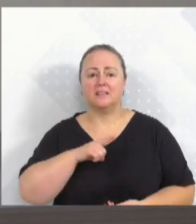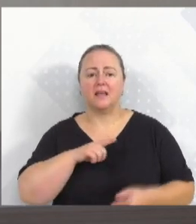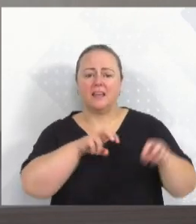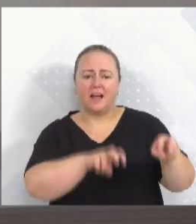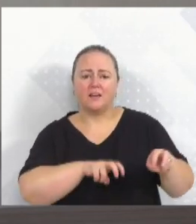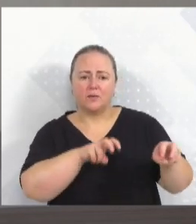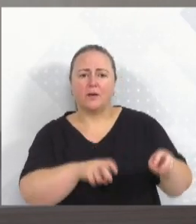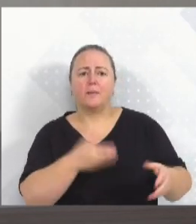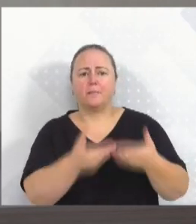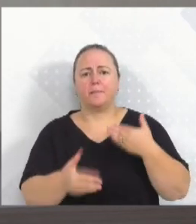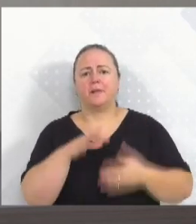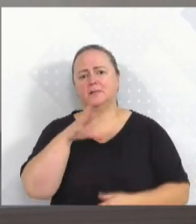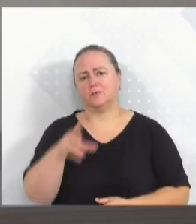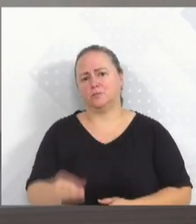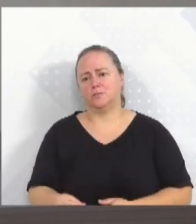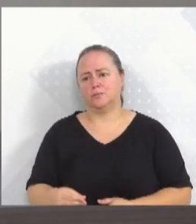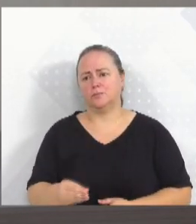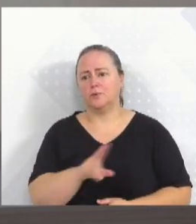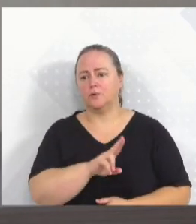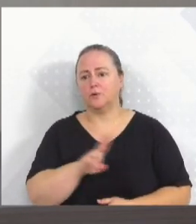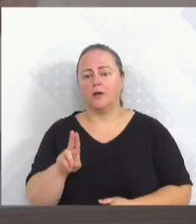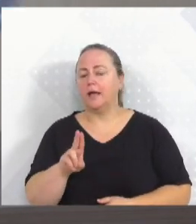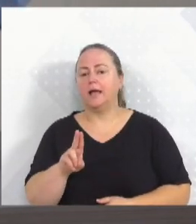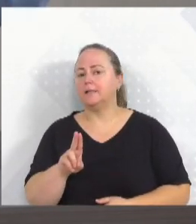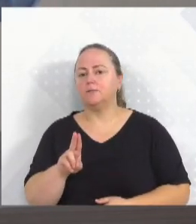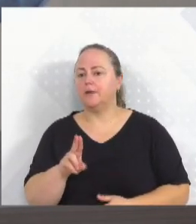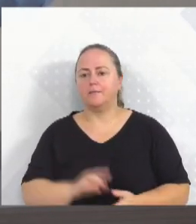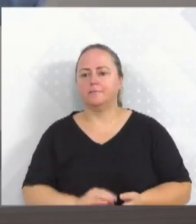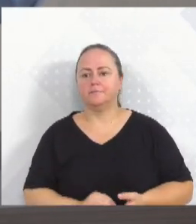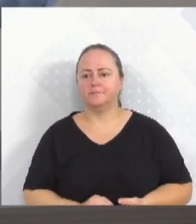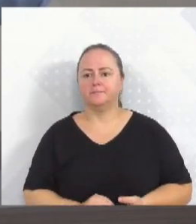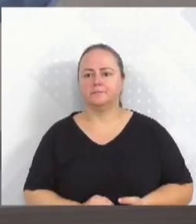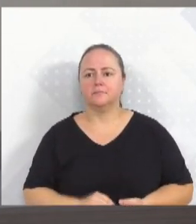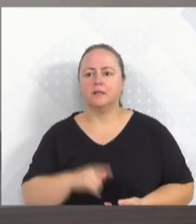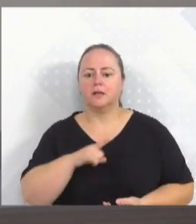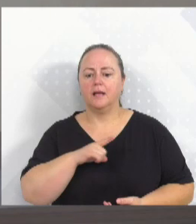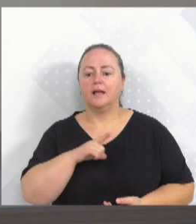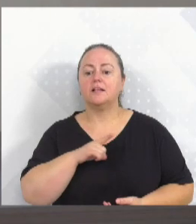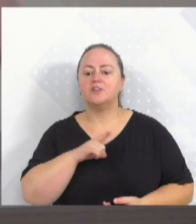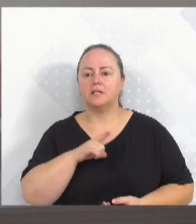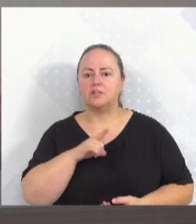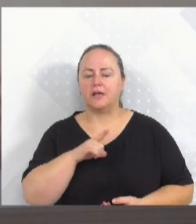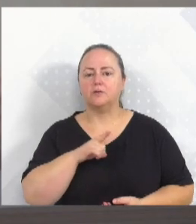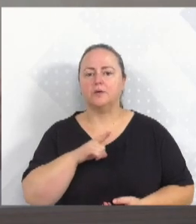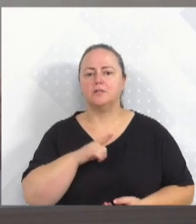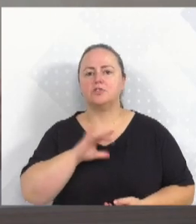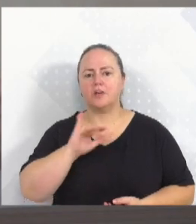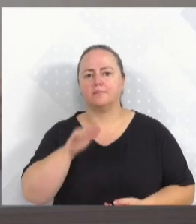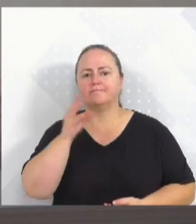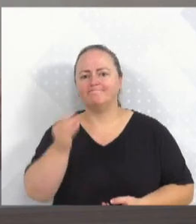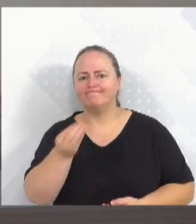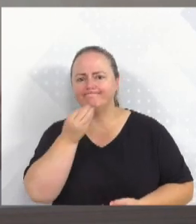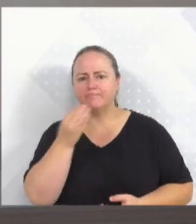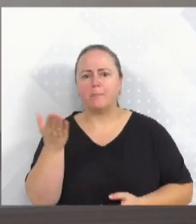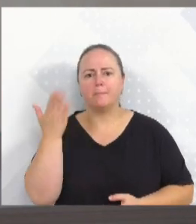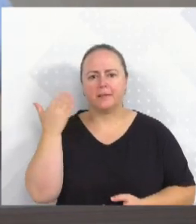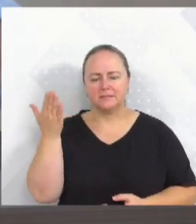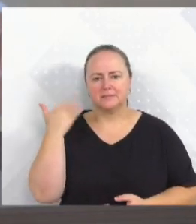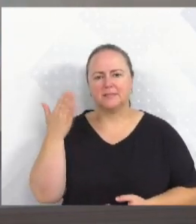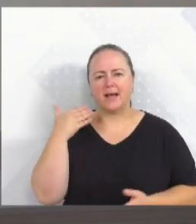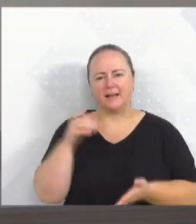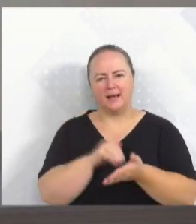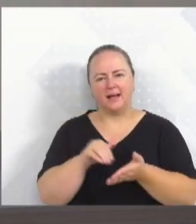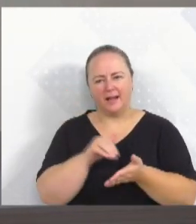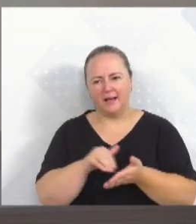assim, isso se chama prevenção. Inclusive, tivemos a oportunidade com o ex-secretário Davi e